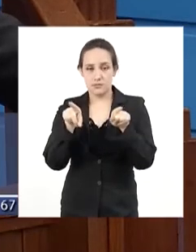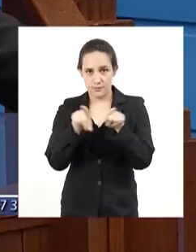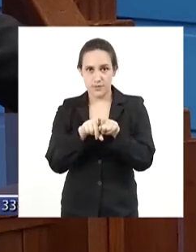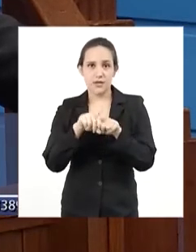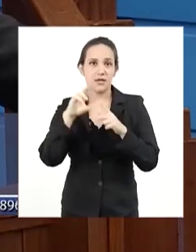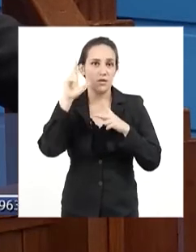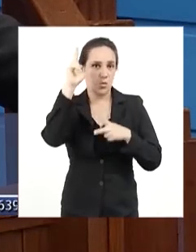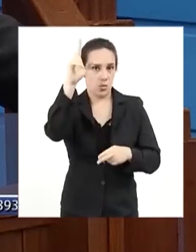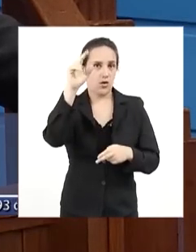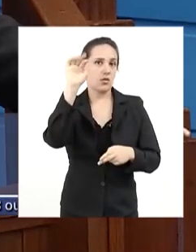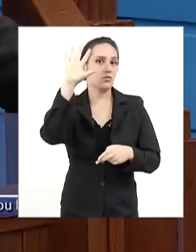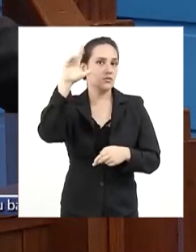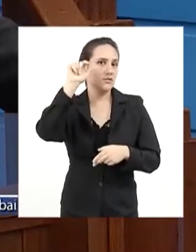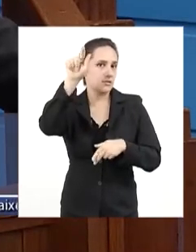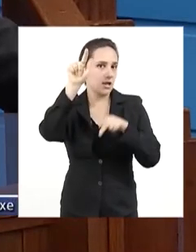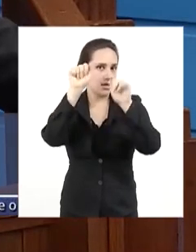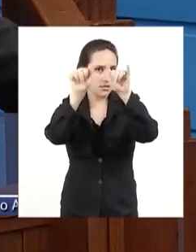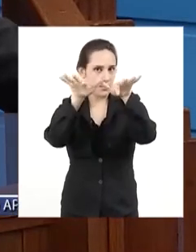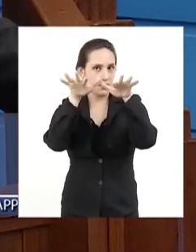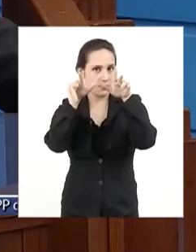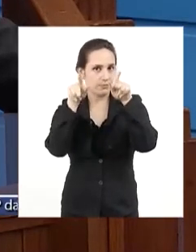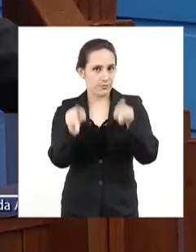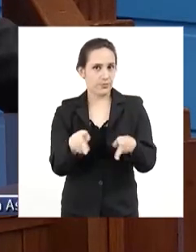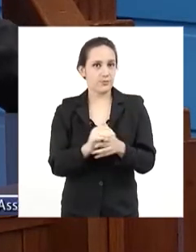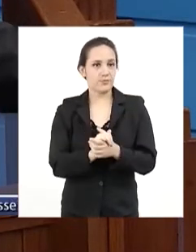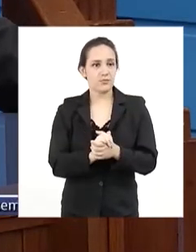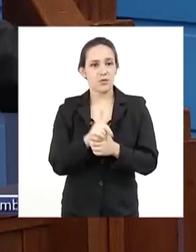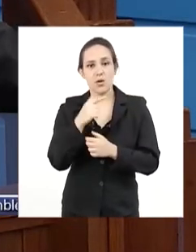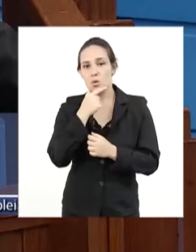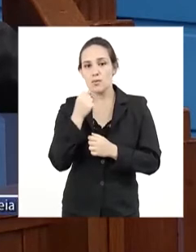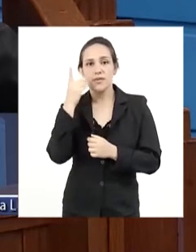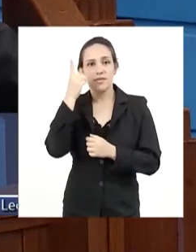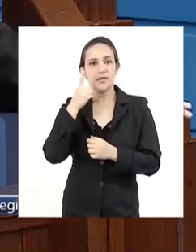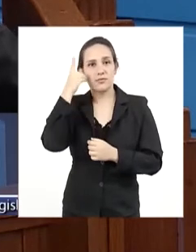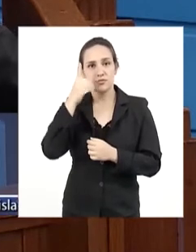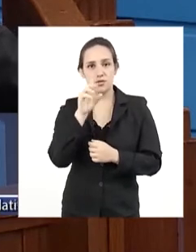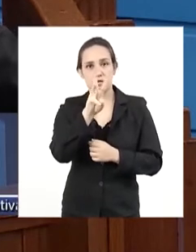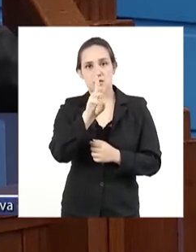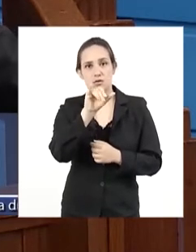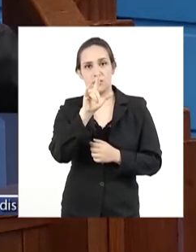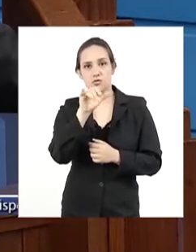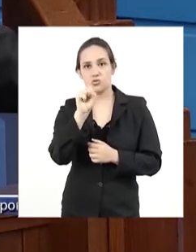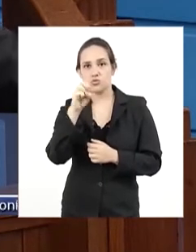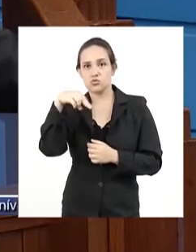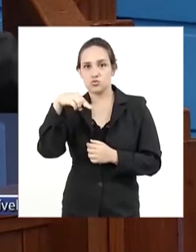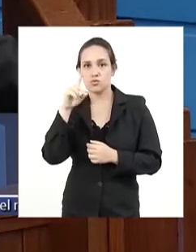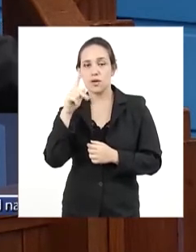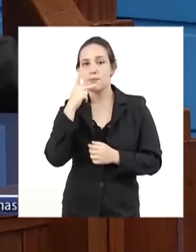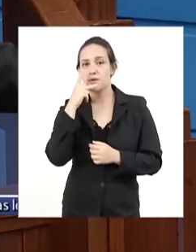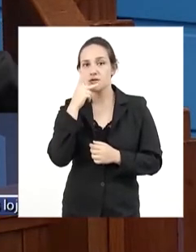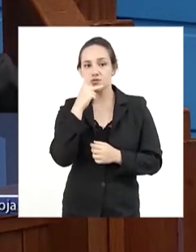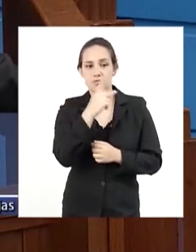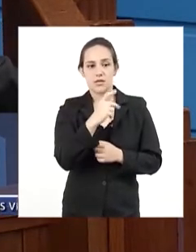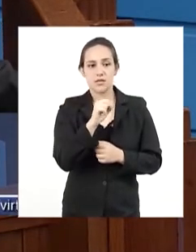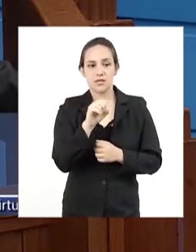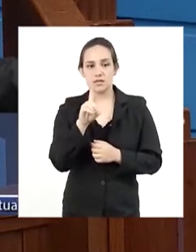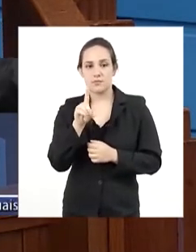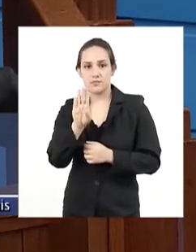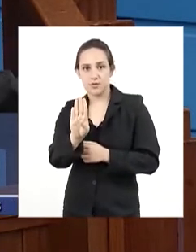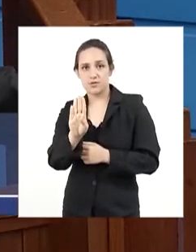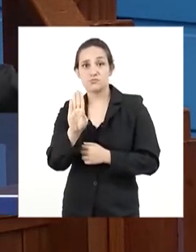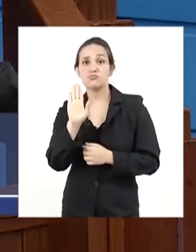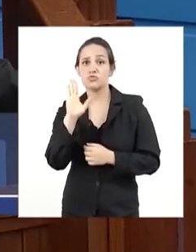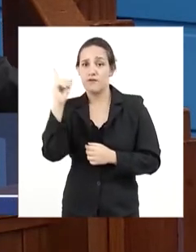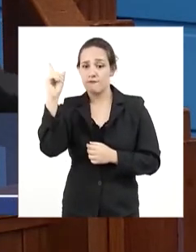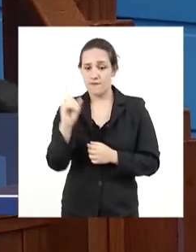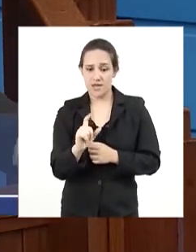coisa. Lá, puxado pelo deputado Wilson, que é do PSDB, que inclusive esteve nessa Casa